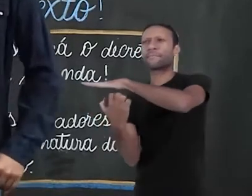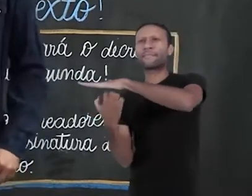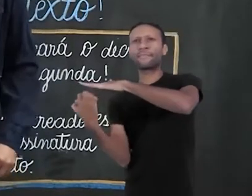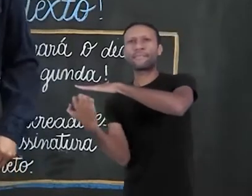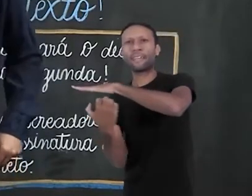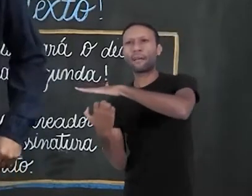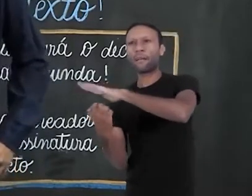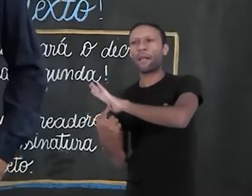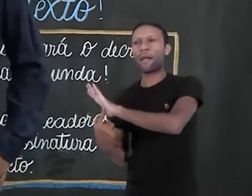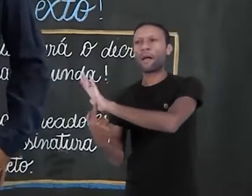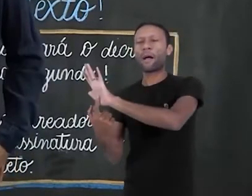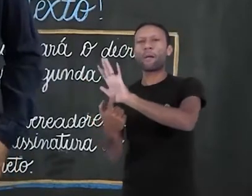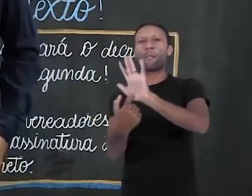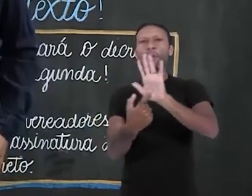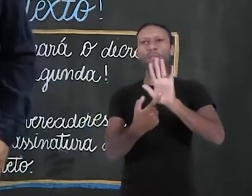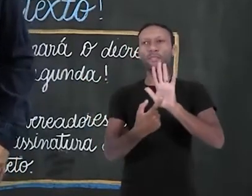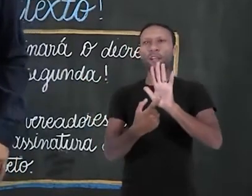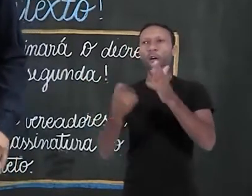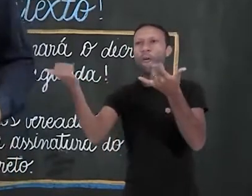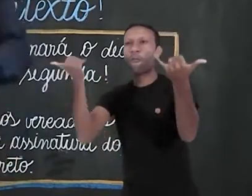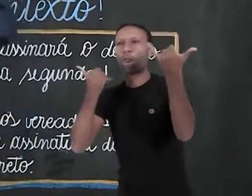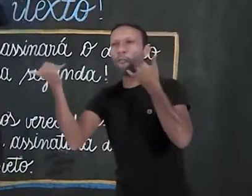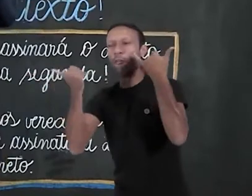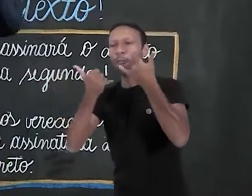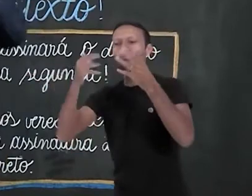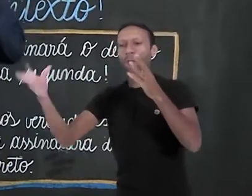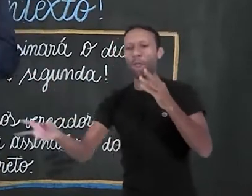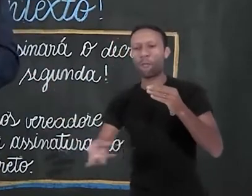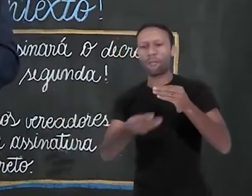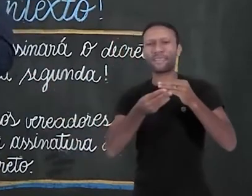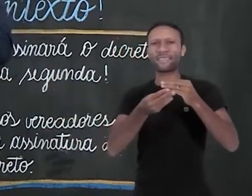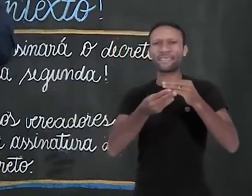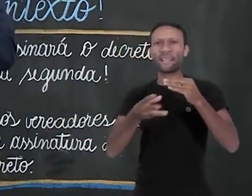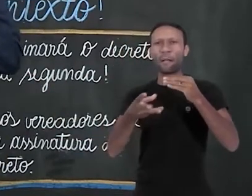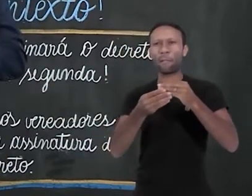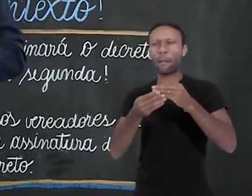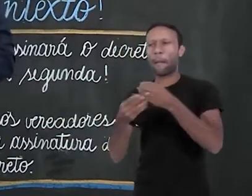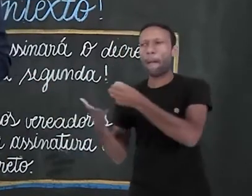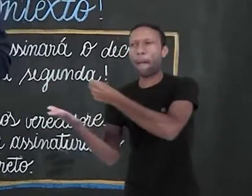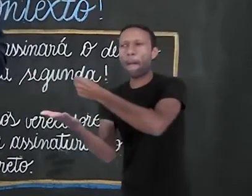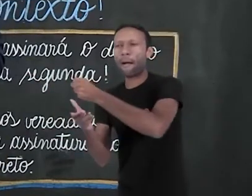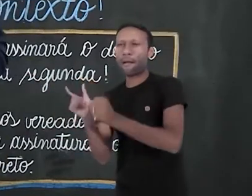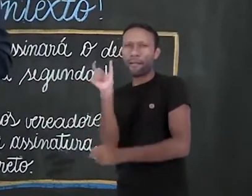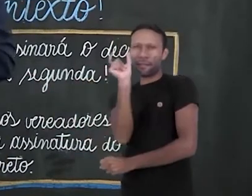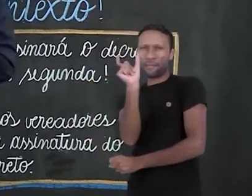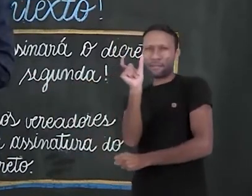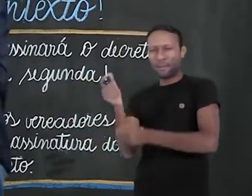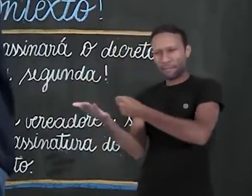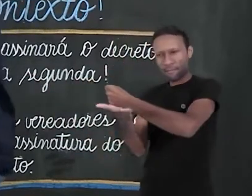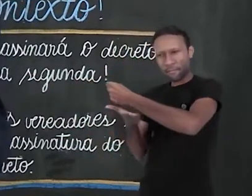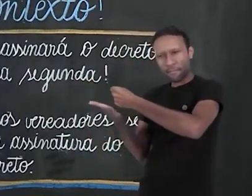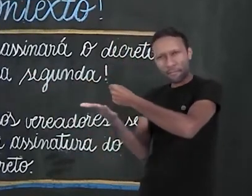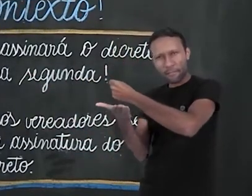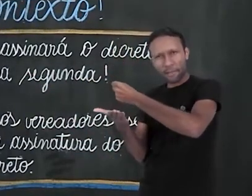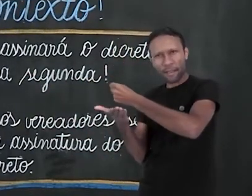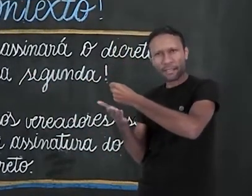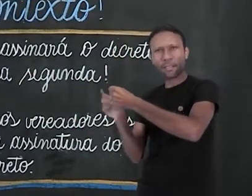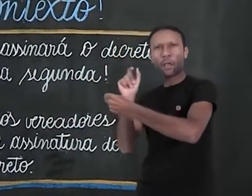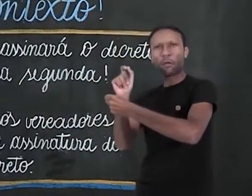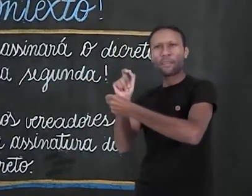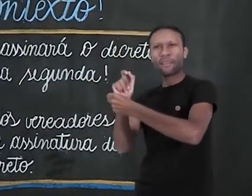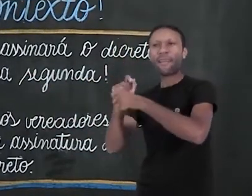para apresentar uma informação complementar. A palavra básica, fundamental desse sujeito é